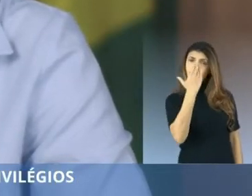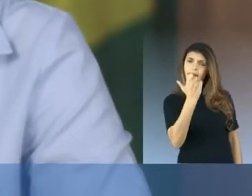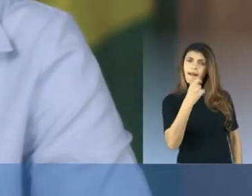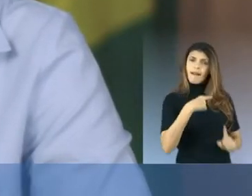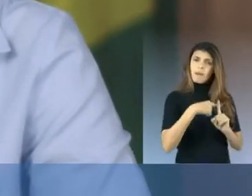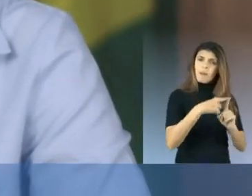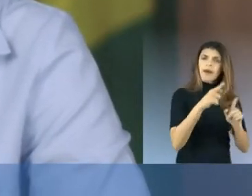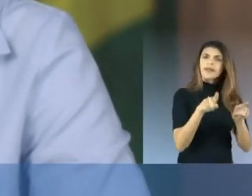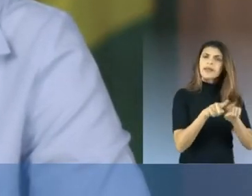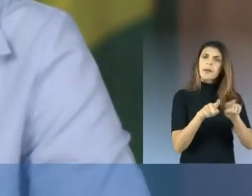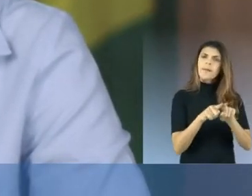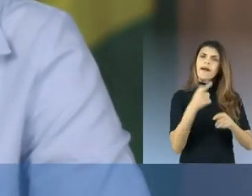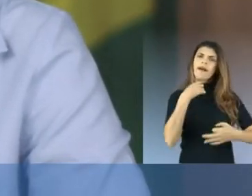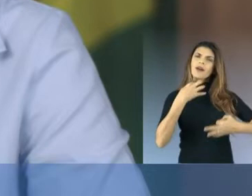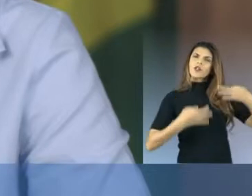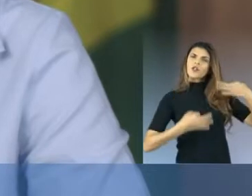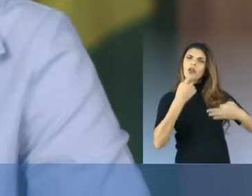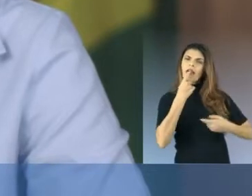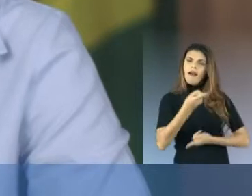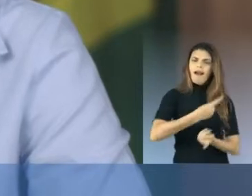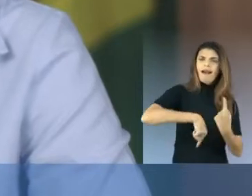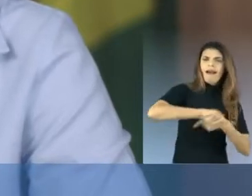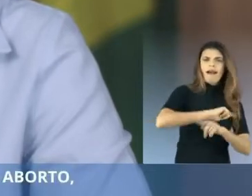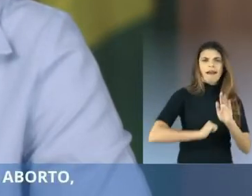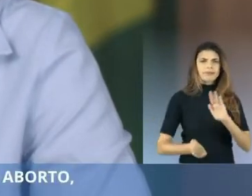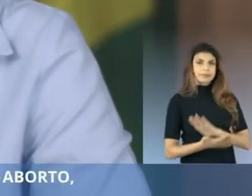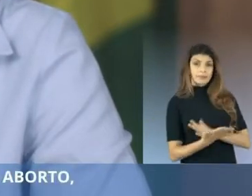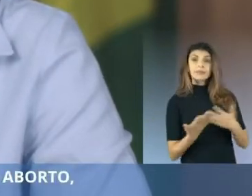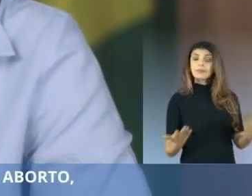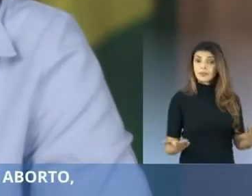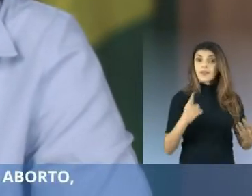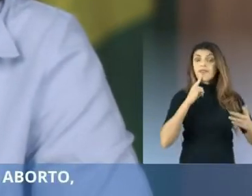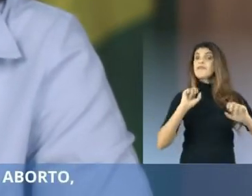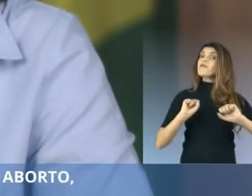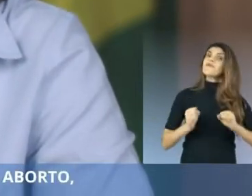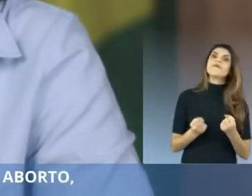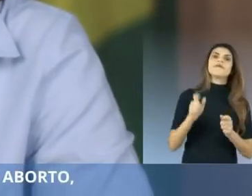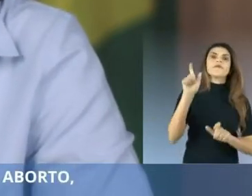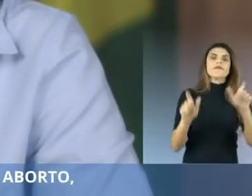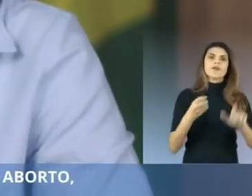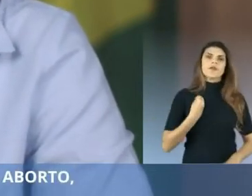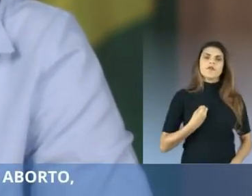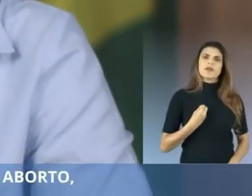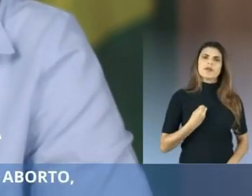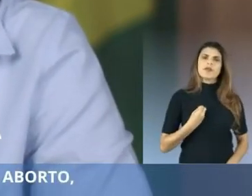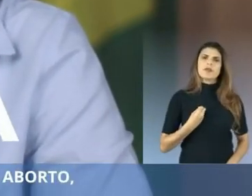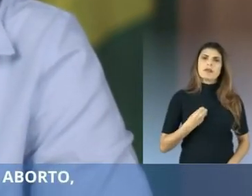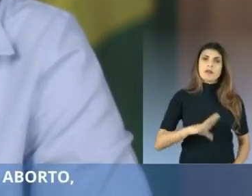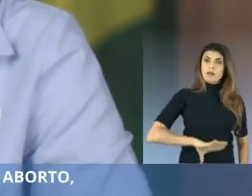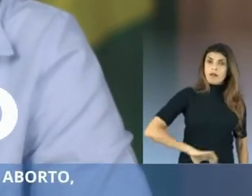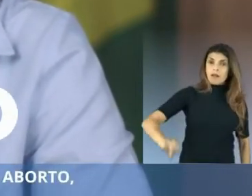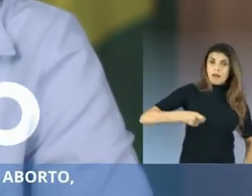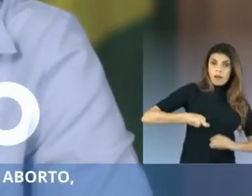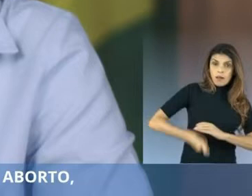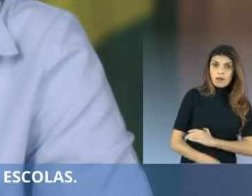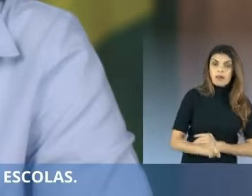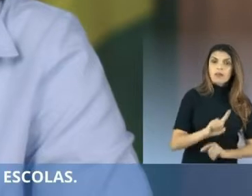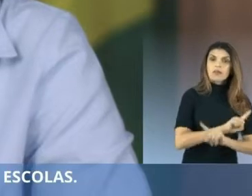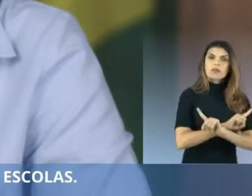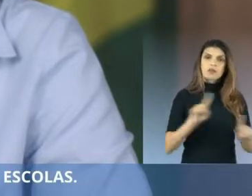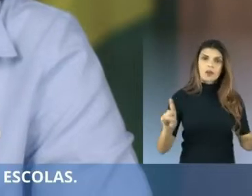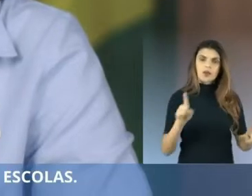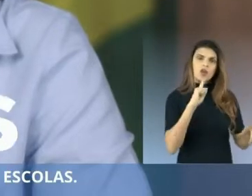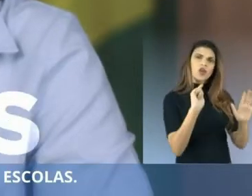privilégios e abusos do judiciário. É sobre quem vai defender a vida e dizer não ao aborto,